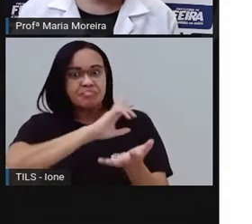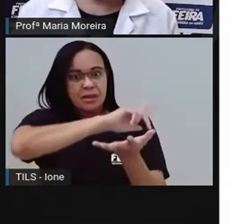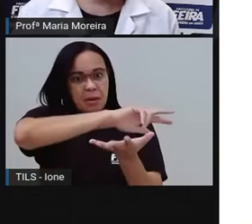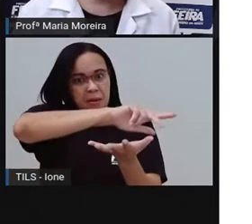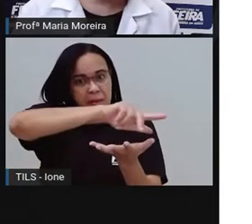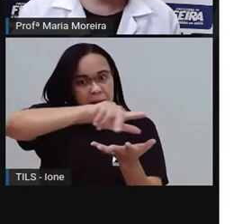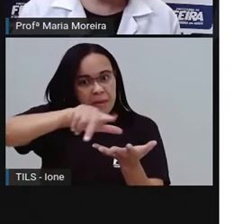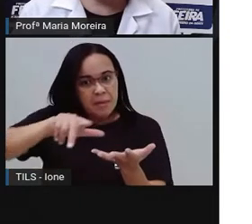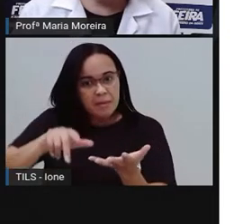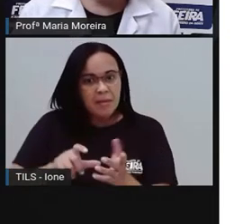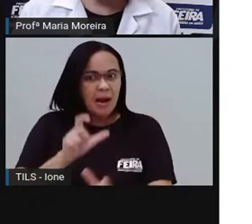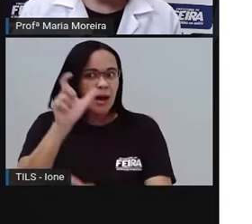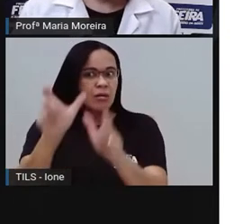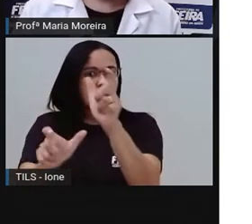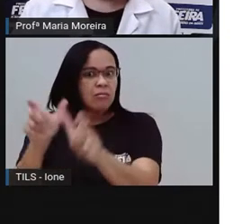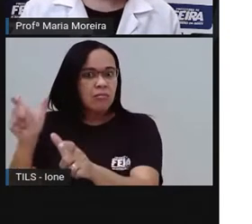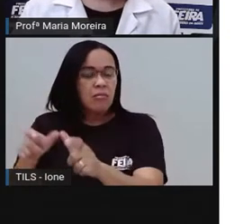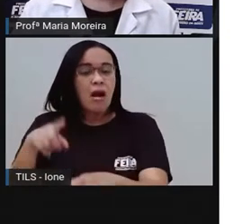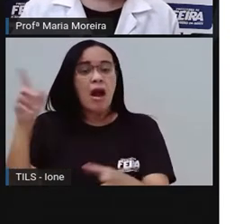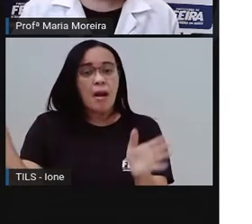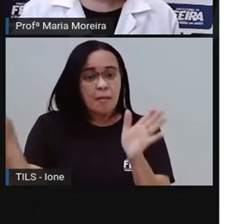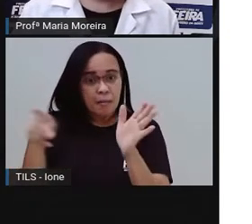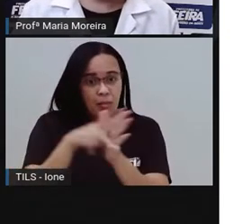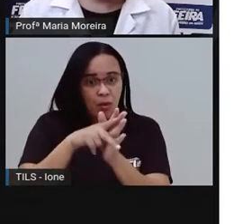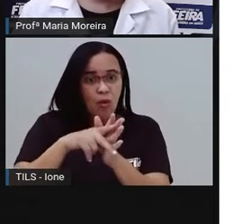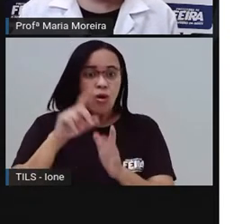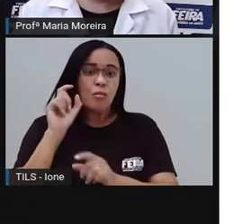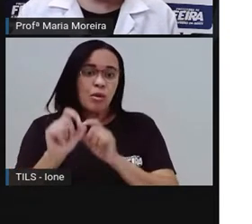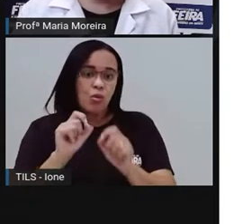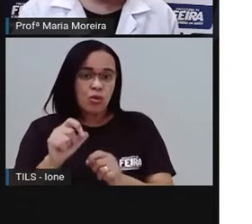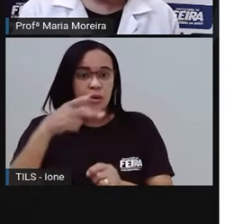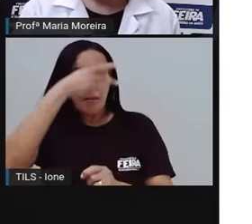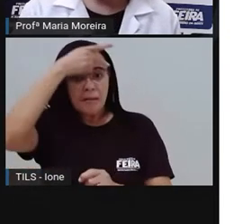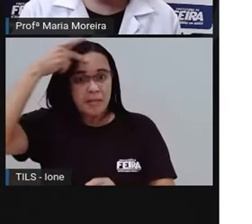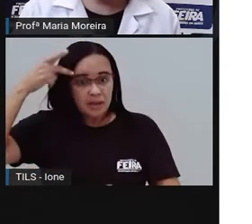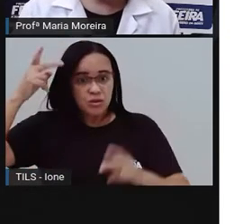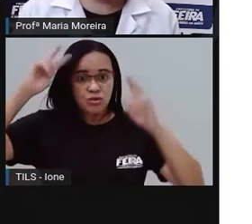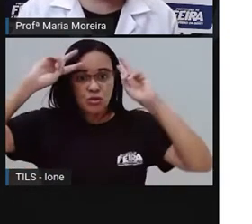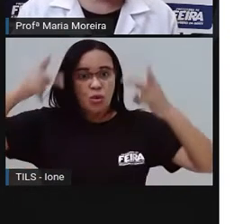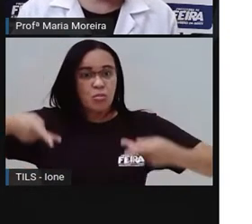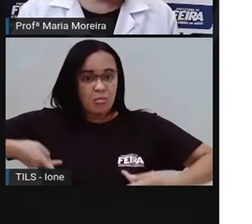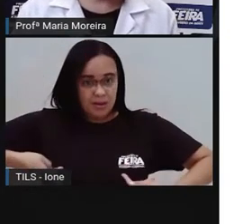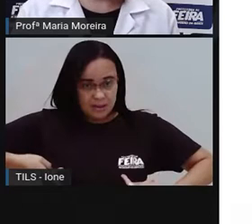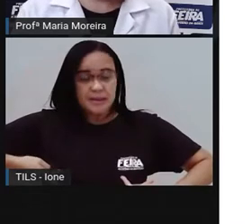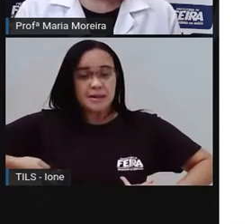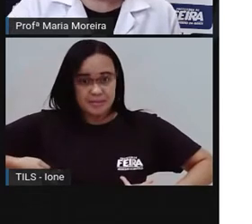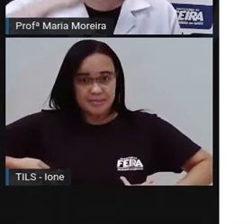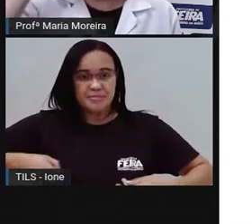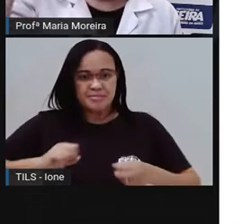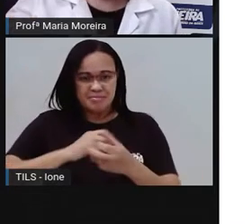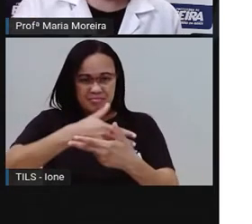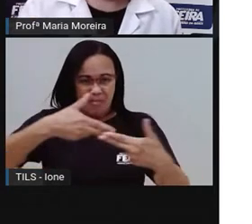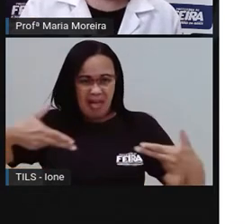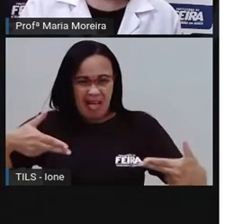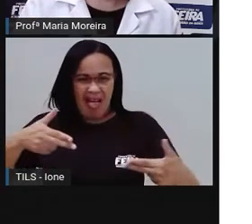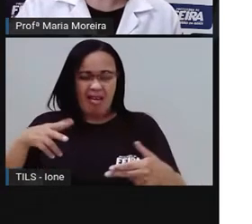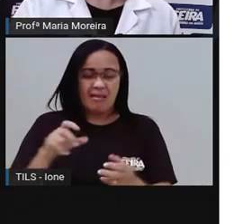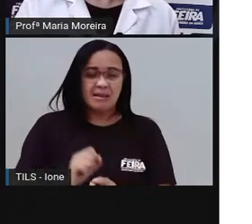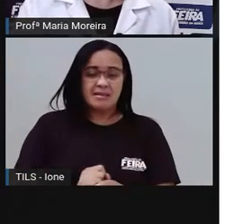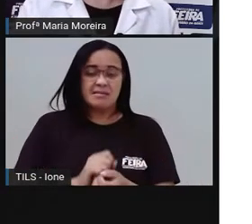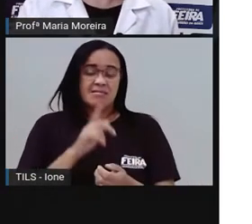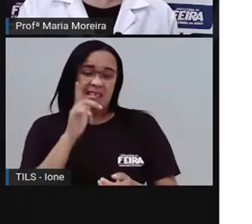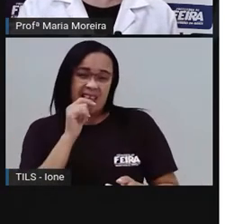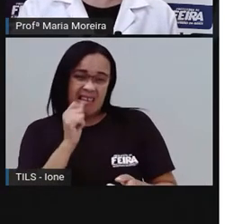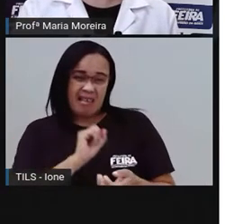da atividade humana e caracteriza-se pela presença de resíduos sólidos, líquidos ou gasosos, no caso das fumaças, né,